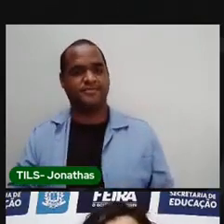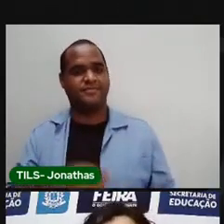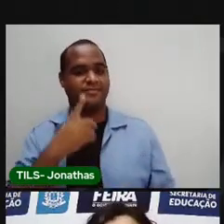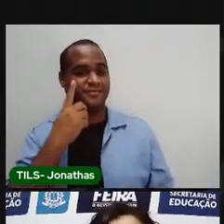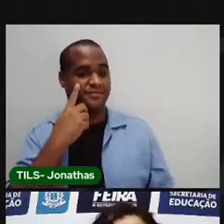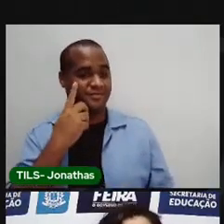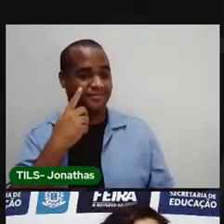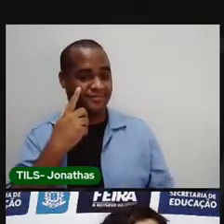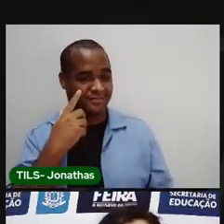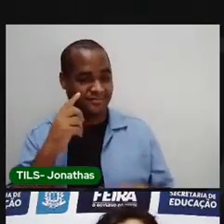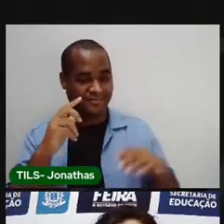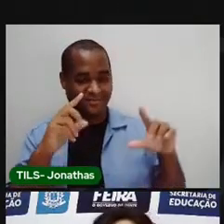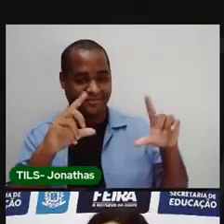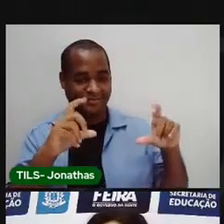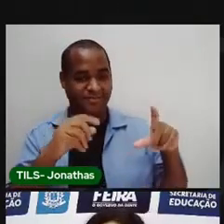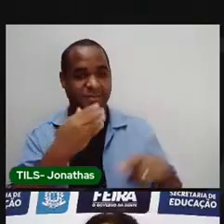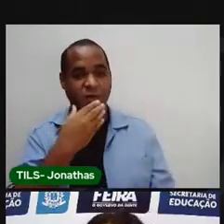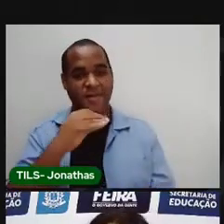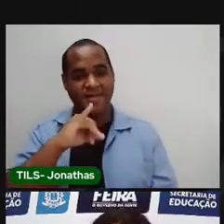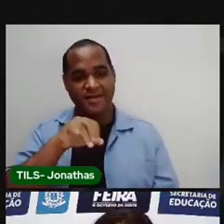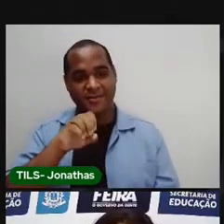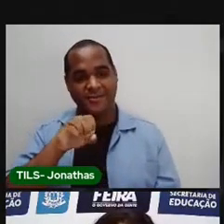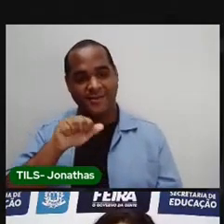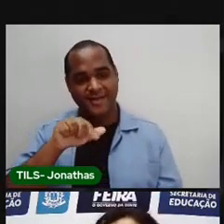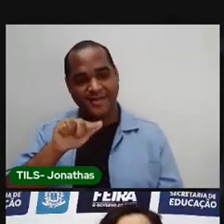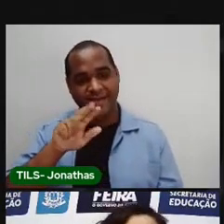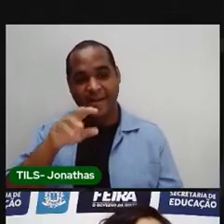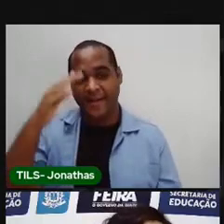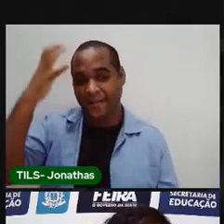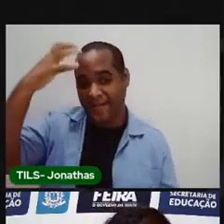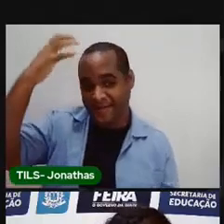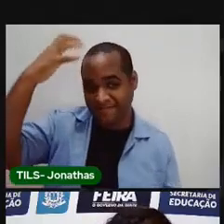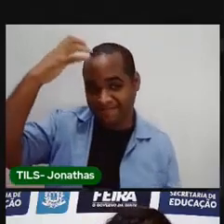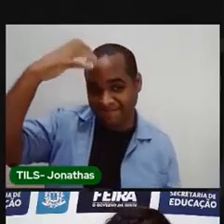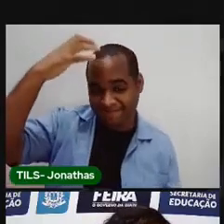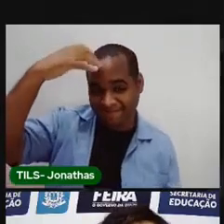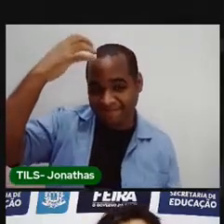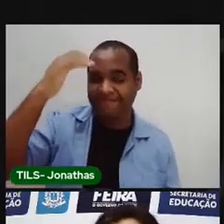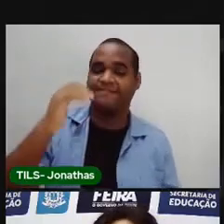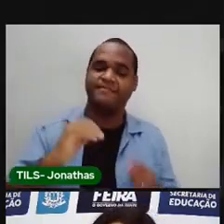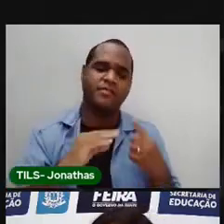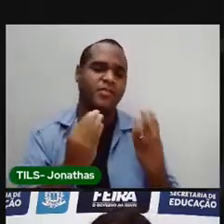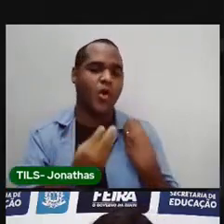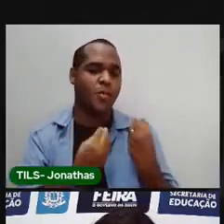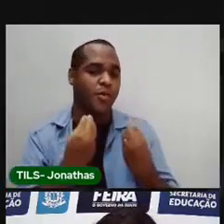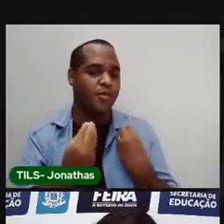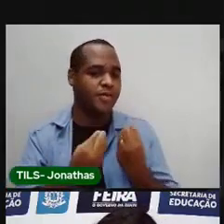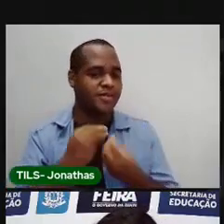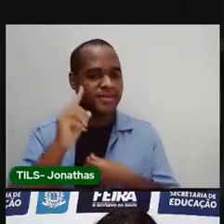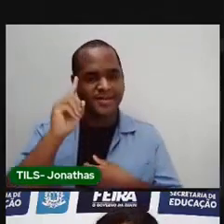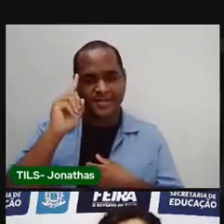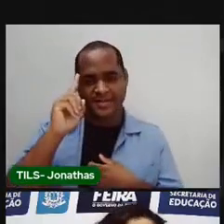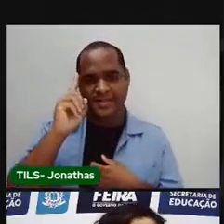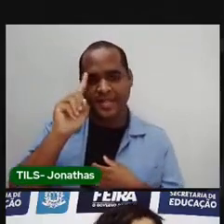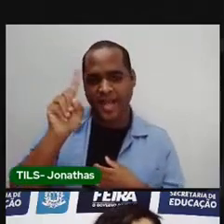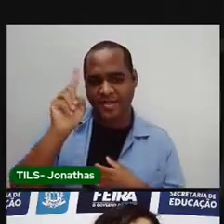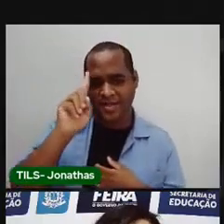desenho, Joaquim está tomando banho. A gente toma banho diariamente,